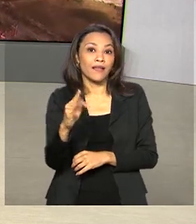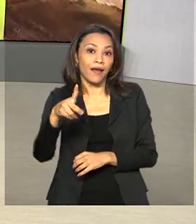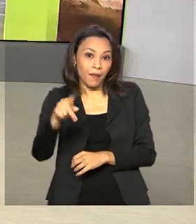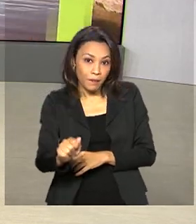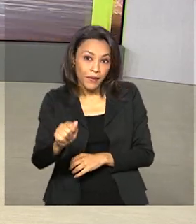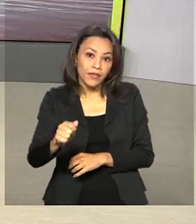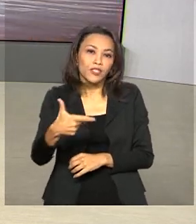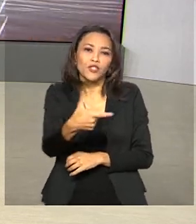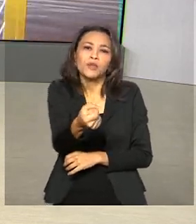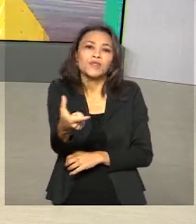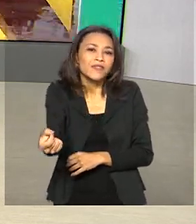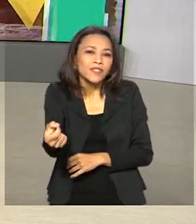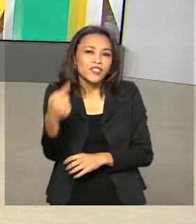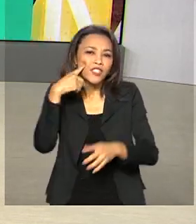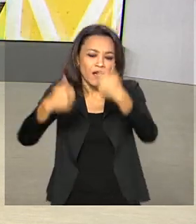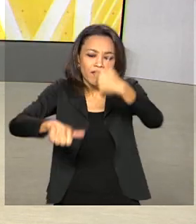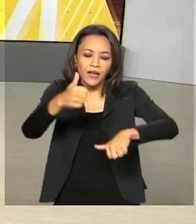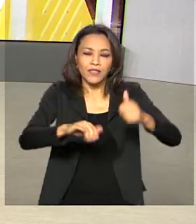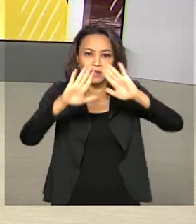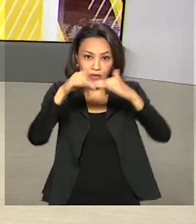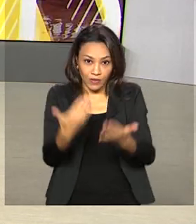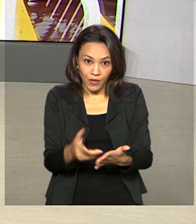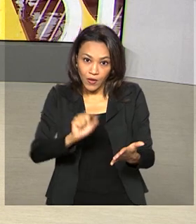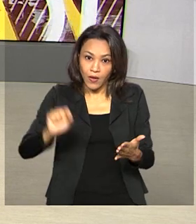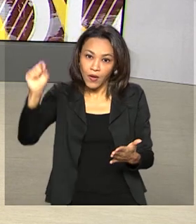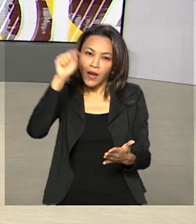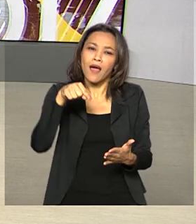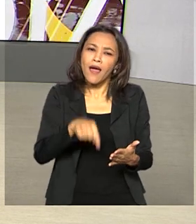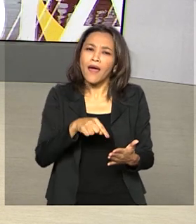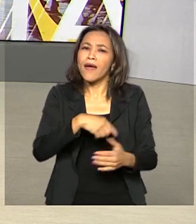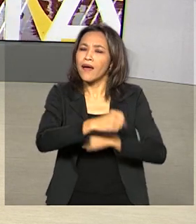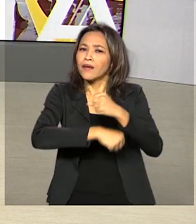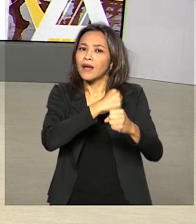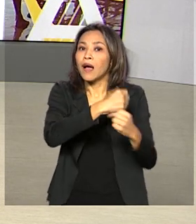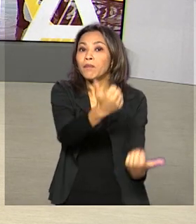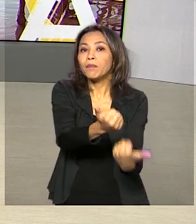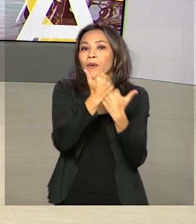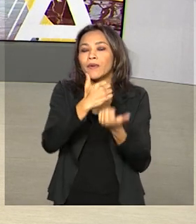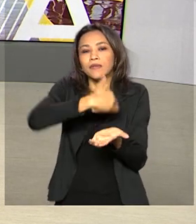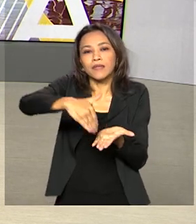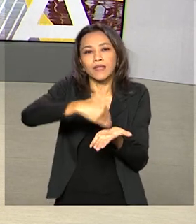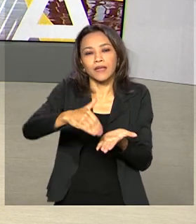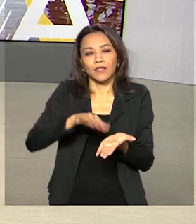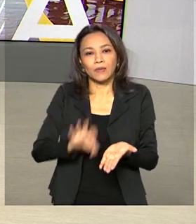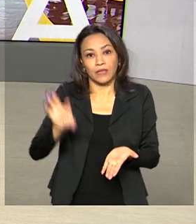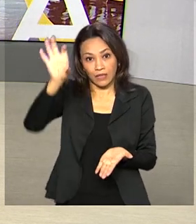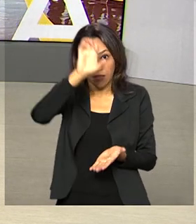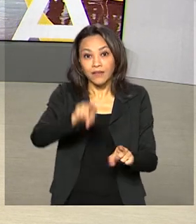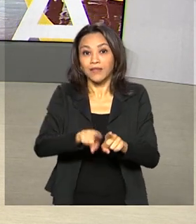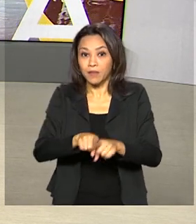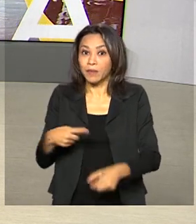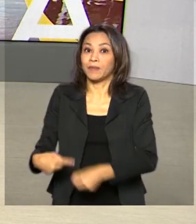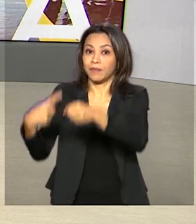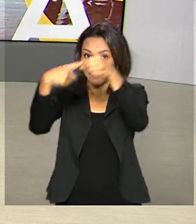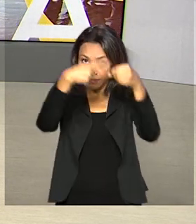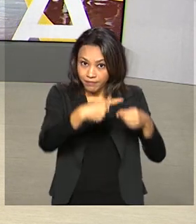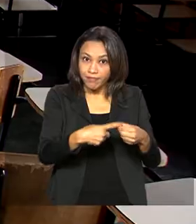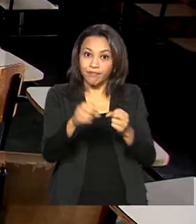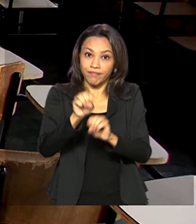de 2020. O levantamento anual é realizado com a ajuda das secretarias estaduais e municipais de educação.